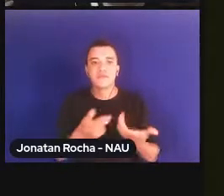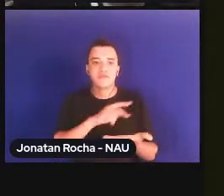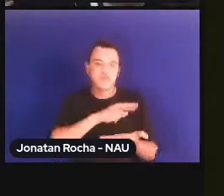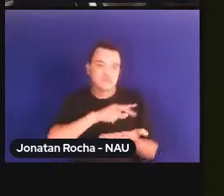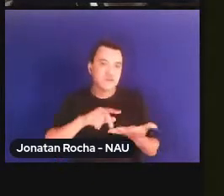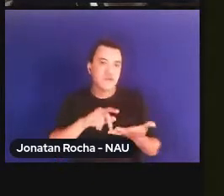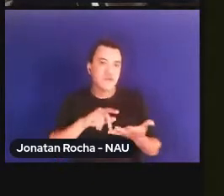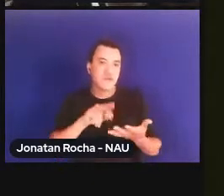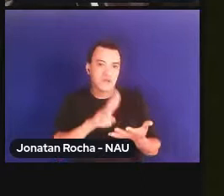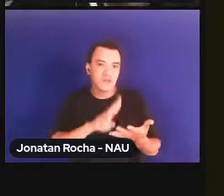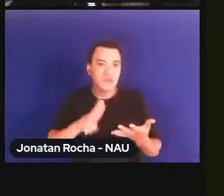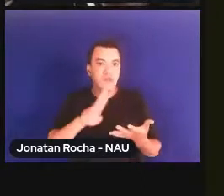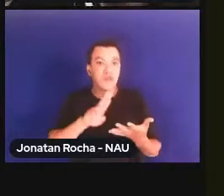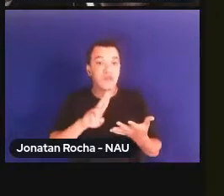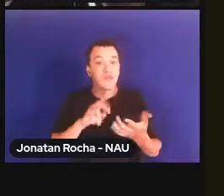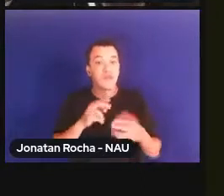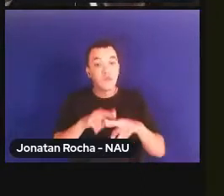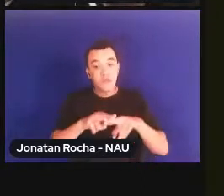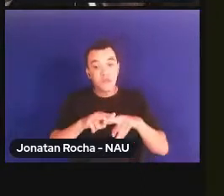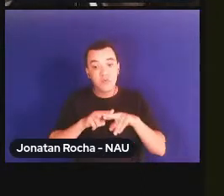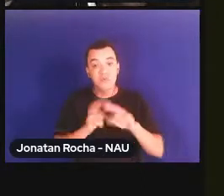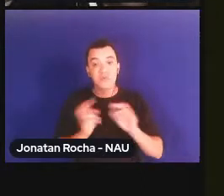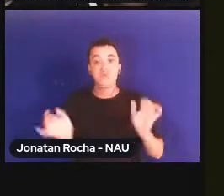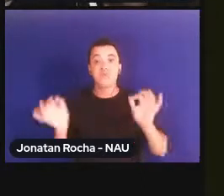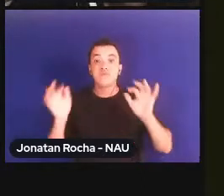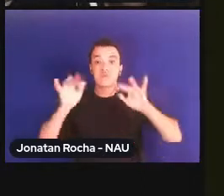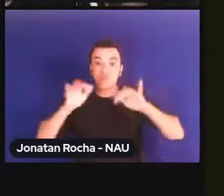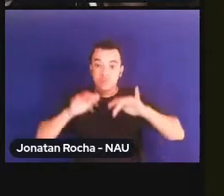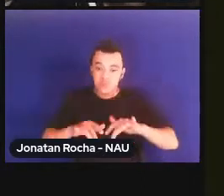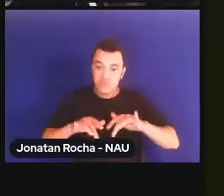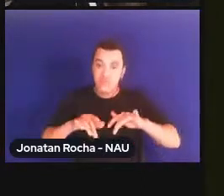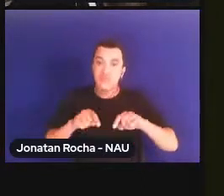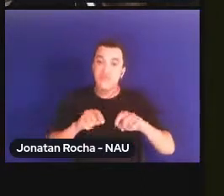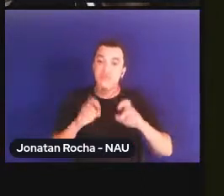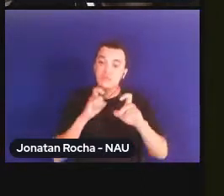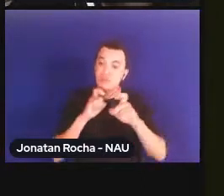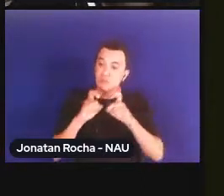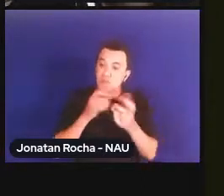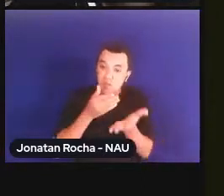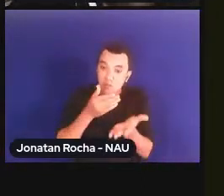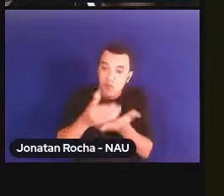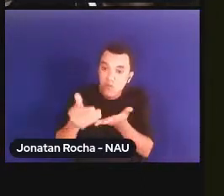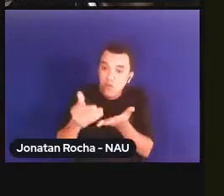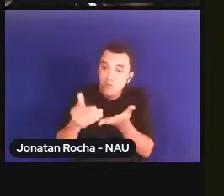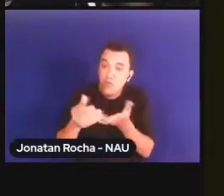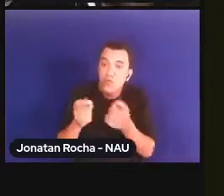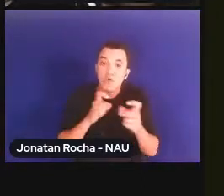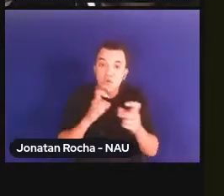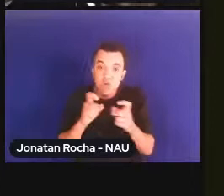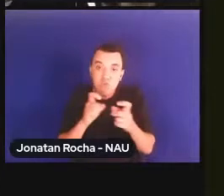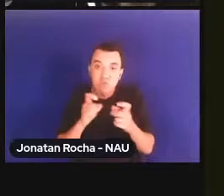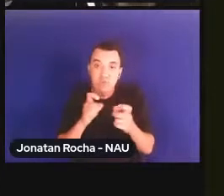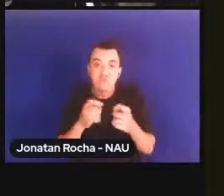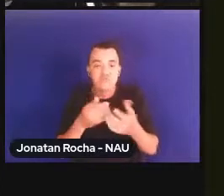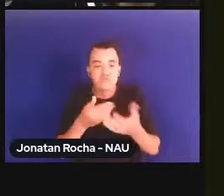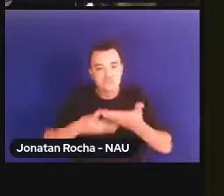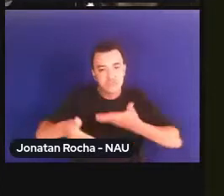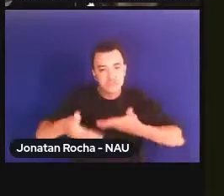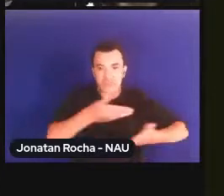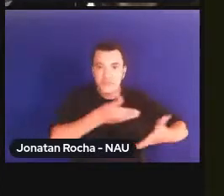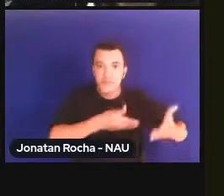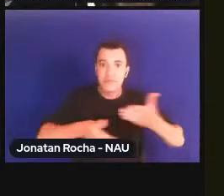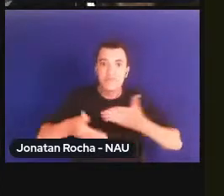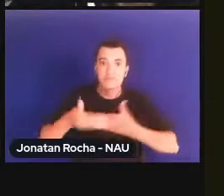isso este encontro esta aula inaugural o debate o contraponto e o diálogo fraternal para